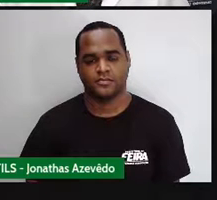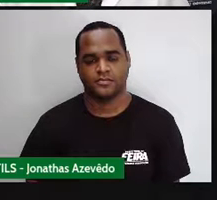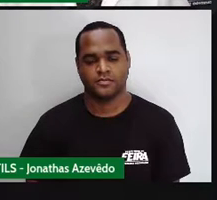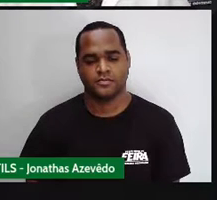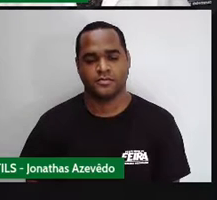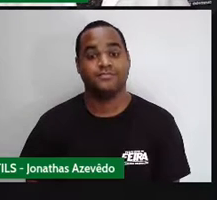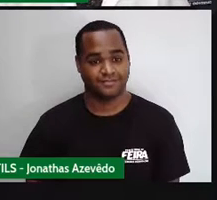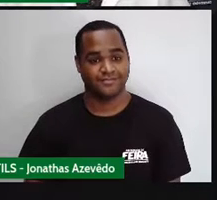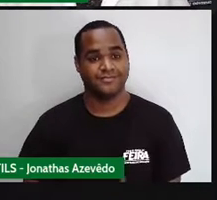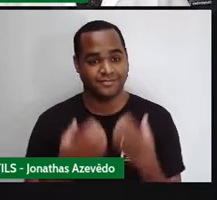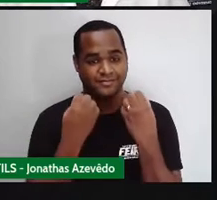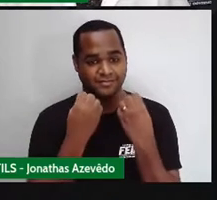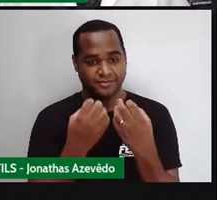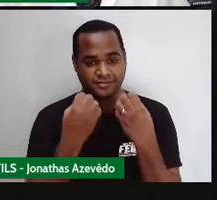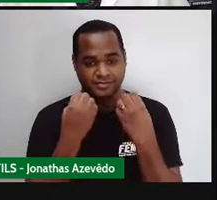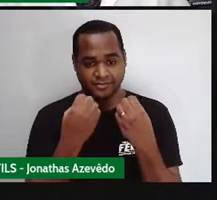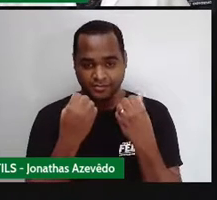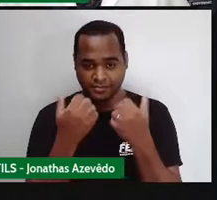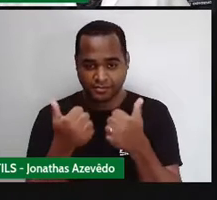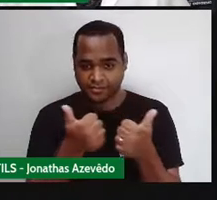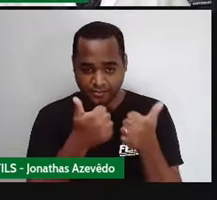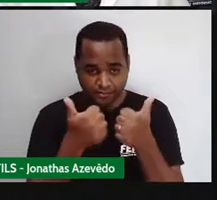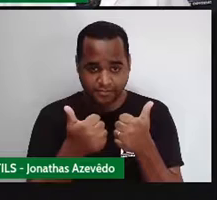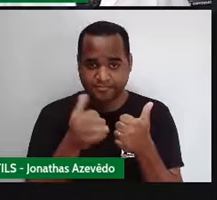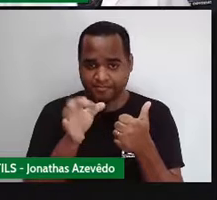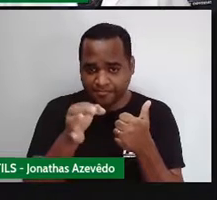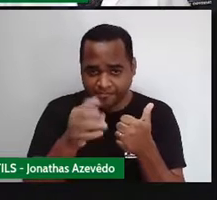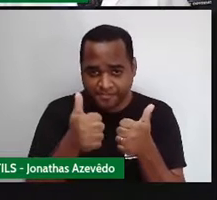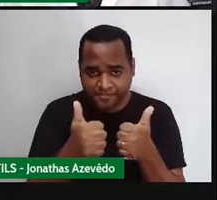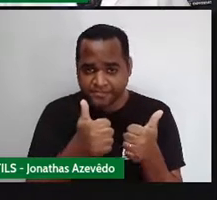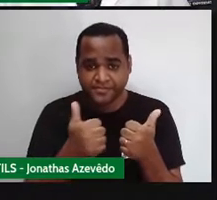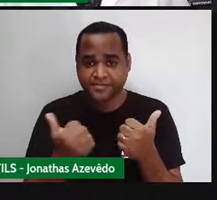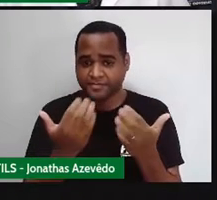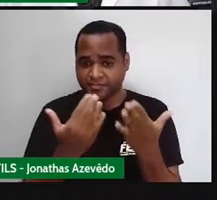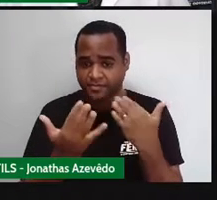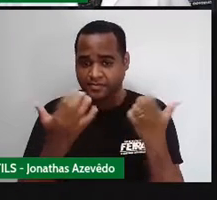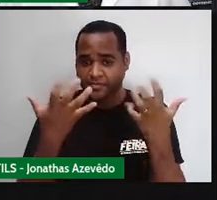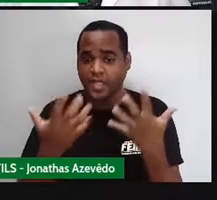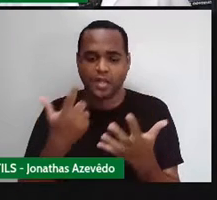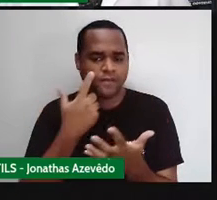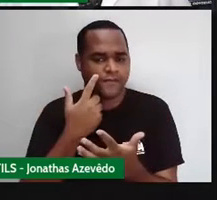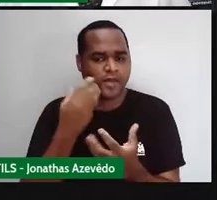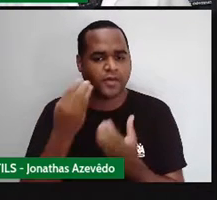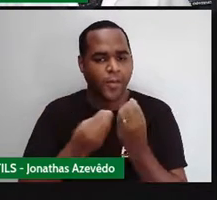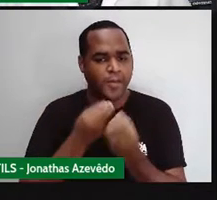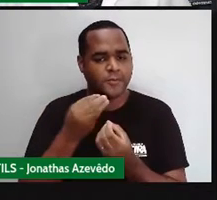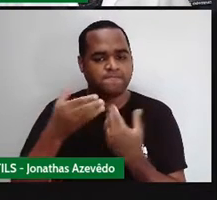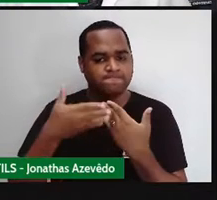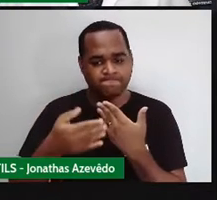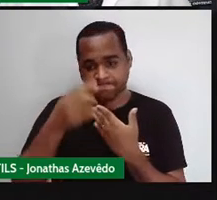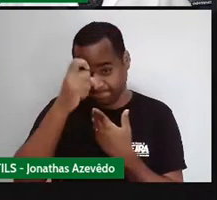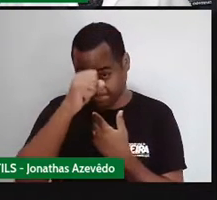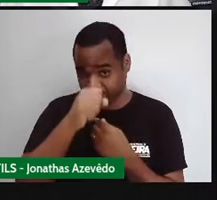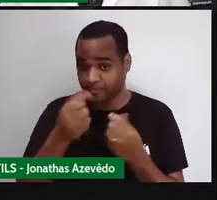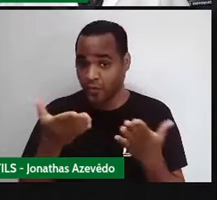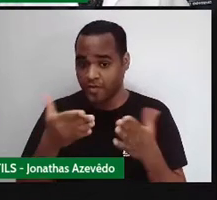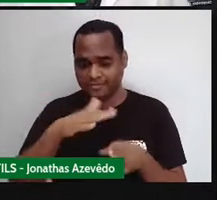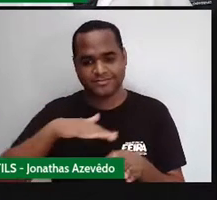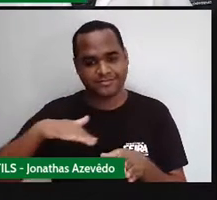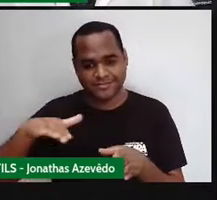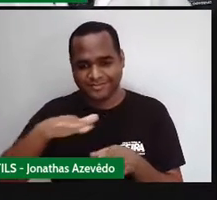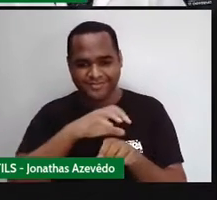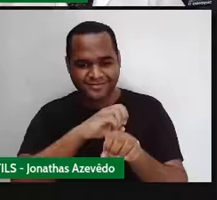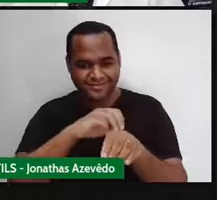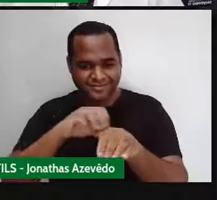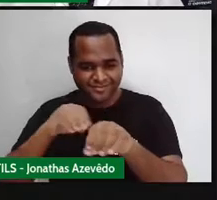Bom. E aí? Vamos fazer da forma como a gente acabou de aprender nessa aula. Né?